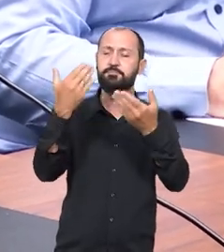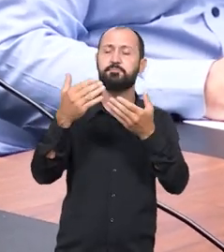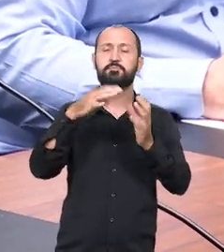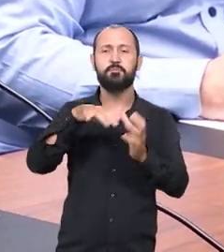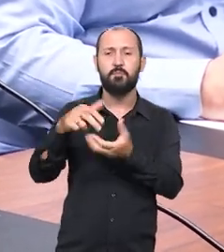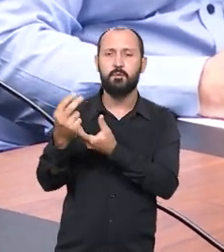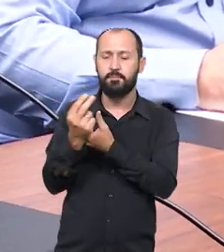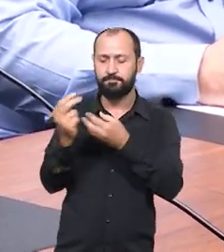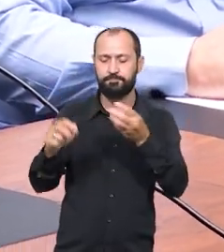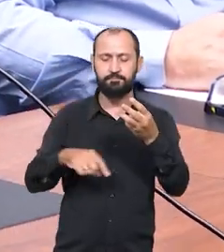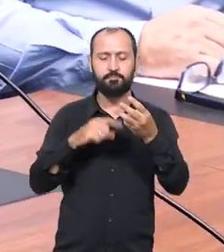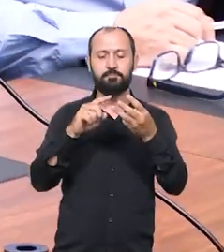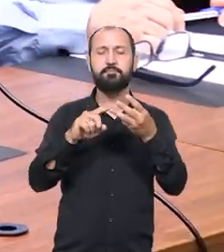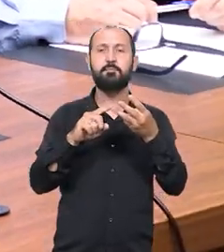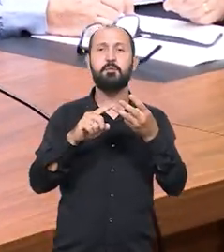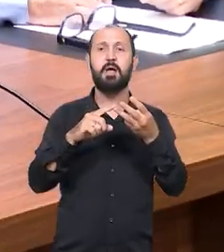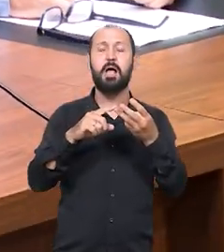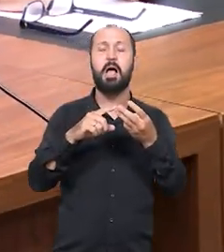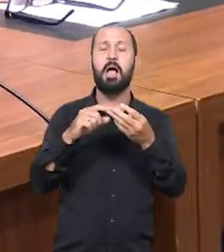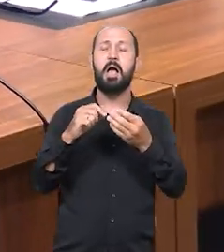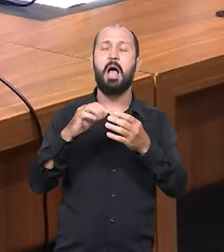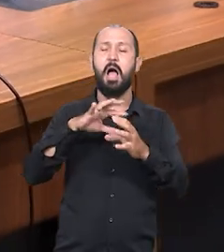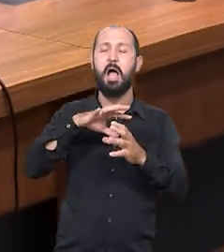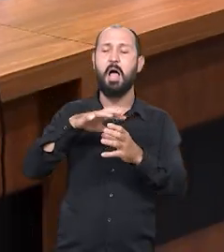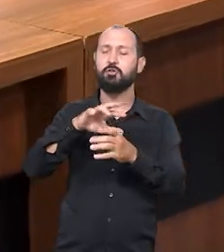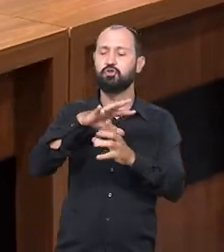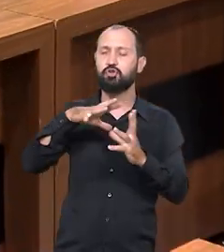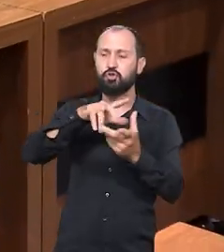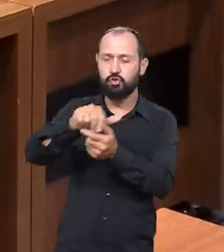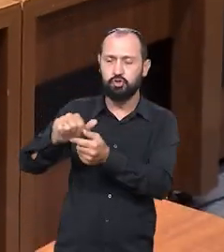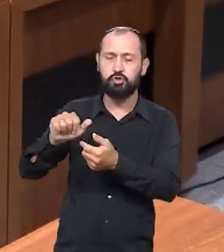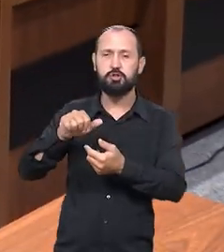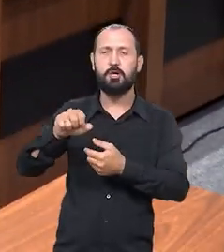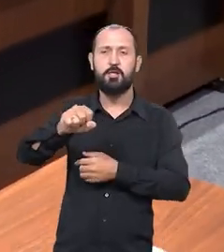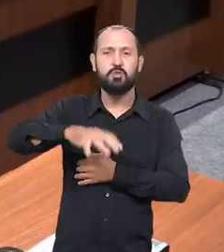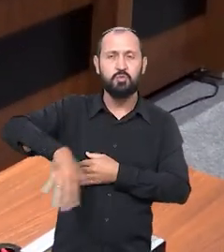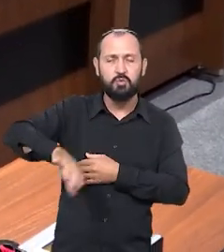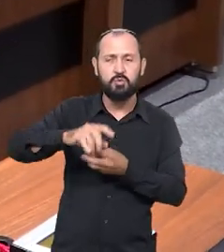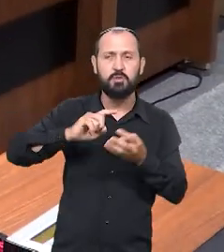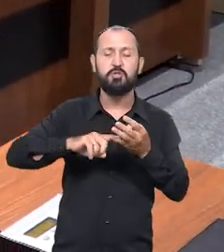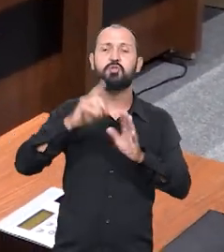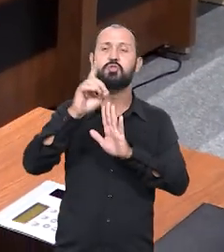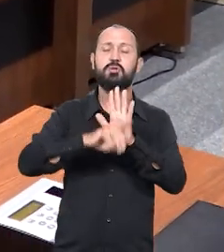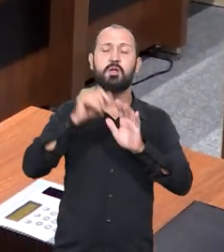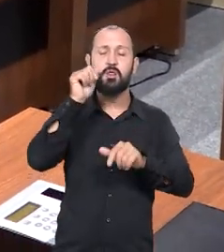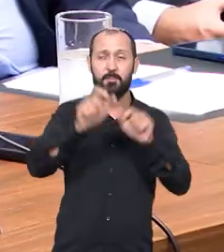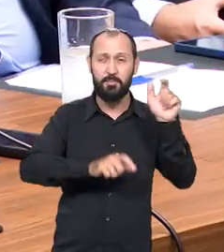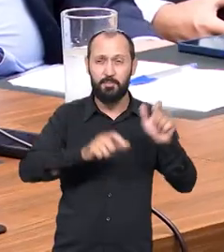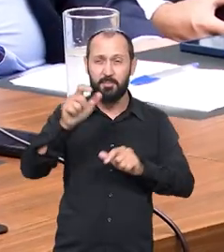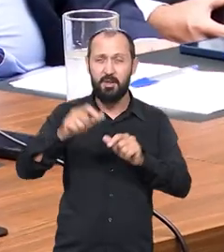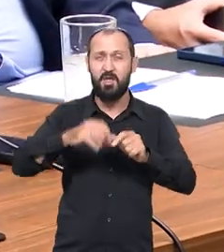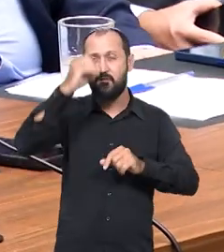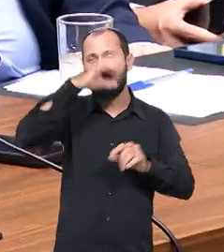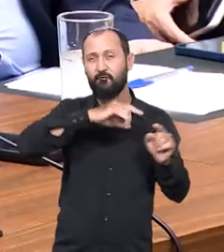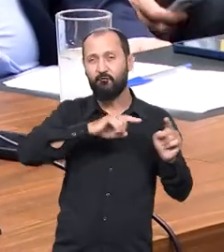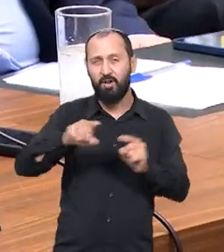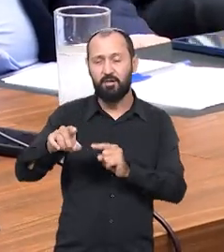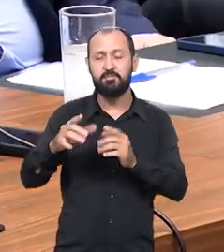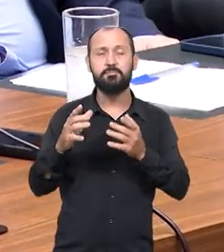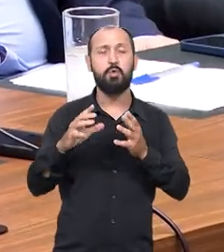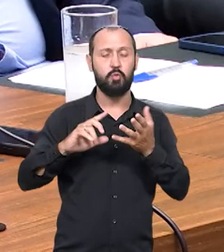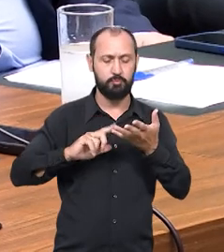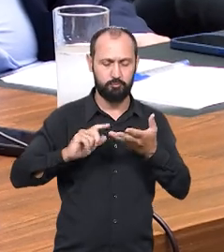Comissão de Assistência Social e Seguridade Social e a Comissão dos Direitos da Mulher e Combate à Violência Doméstica. Todas essas